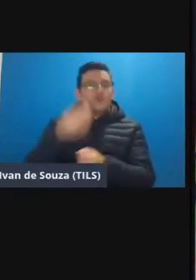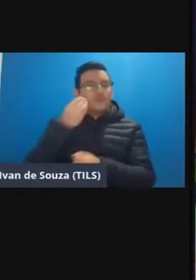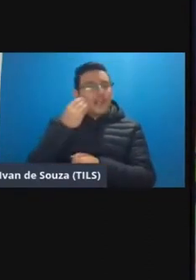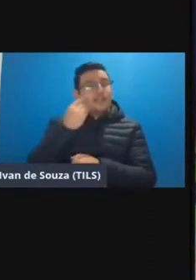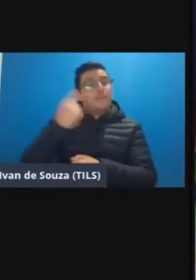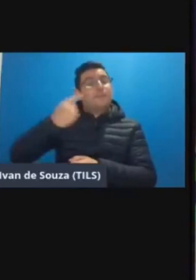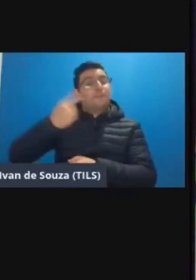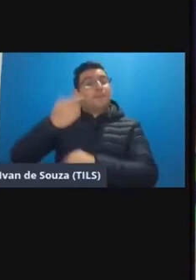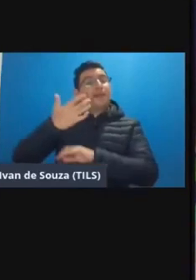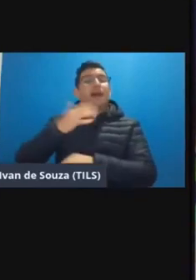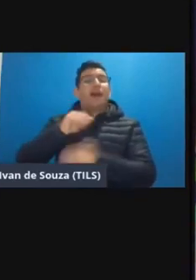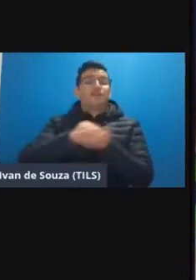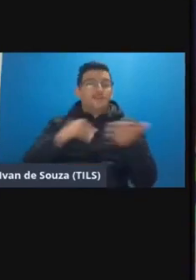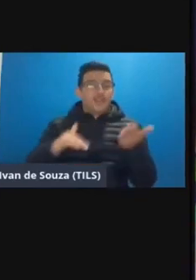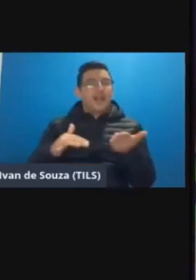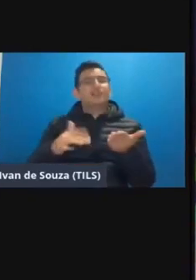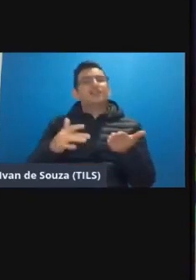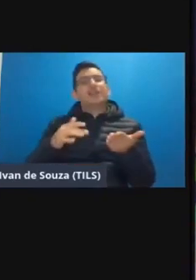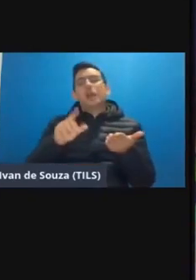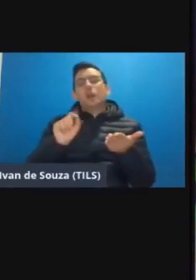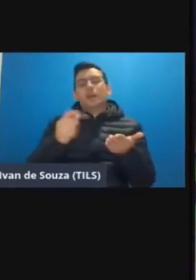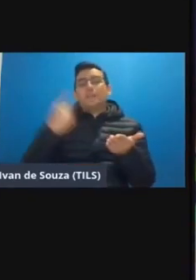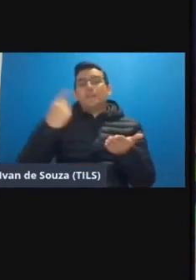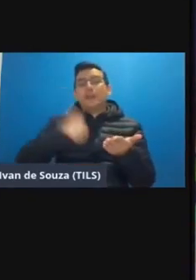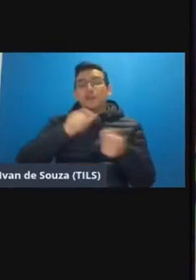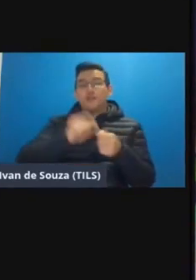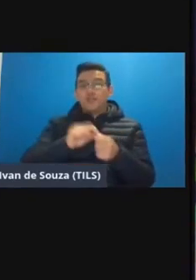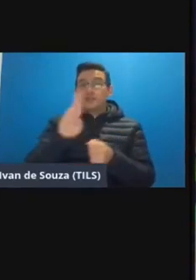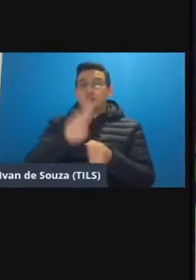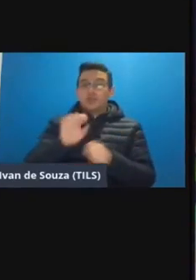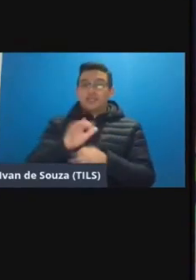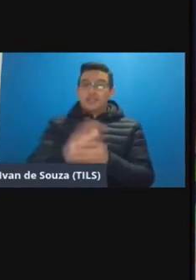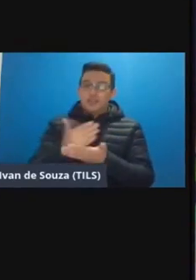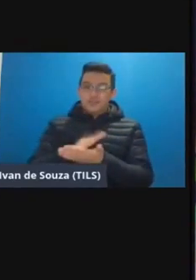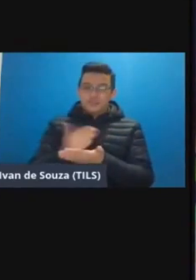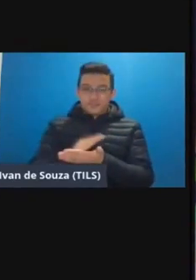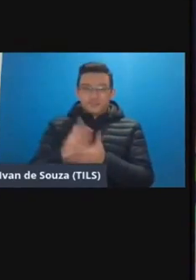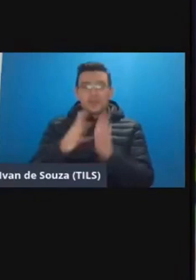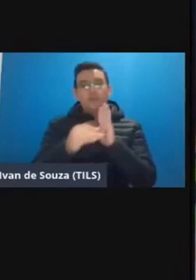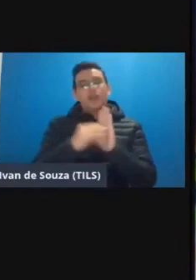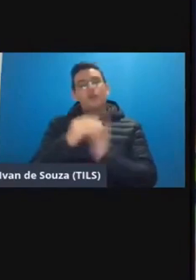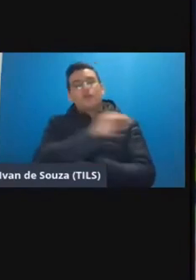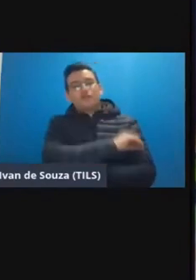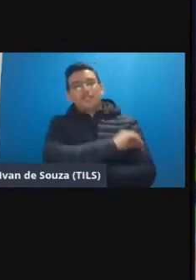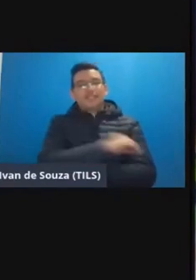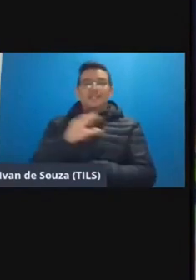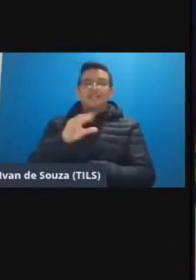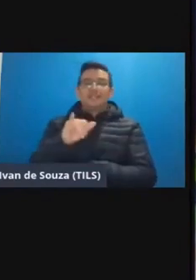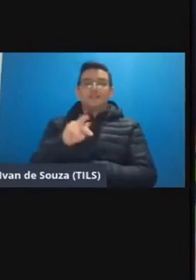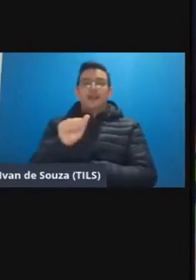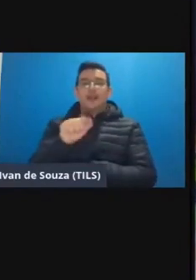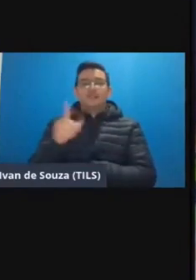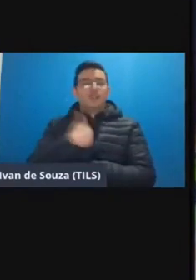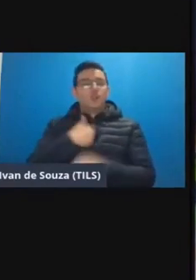minha primeira atividade a marina e lembram disso minha primeira atividade que eu fiz usando o ensino híbrido ao modelo de rotação numa oficina da CPAD eu saí da